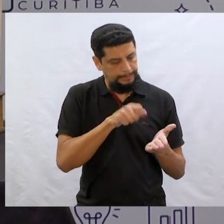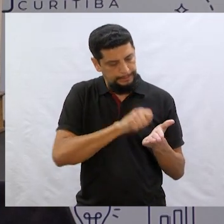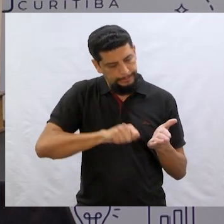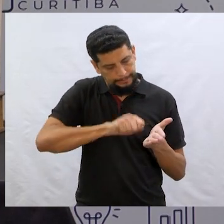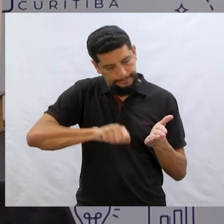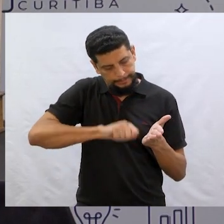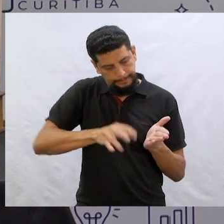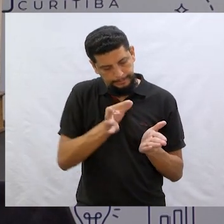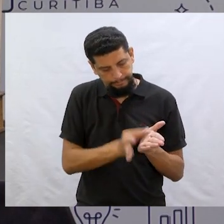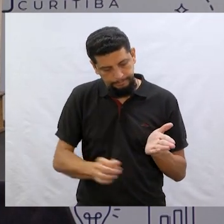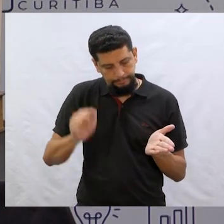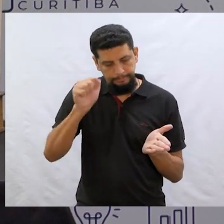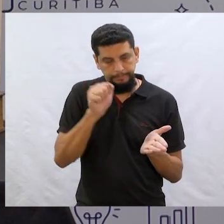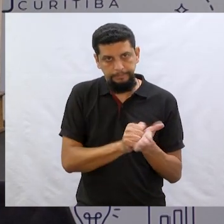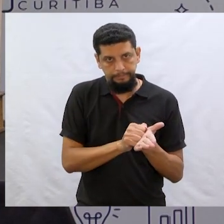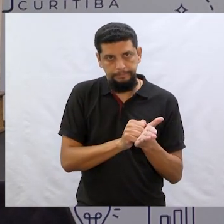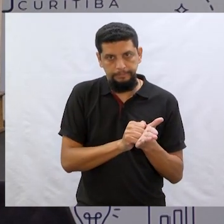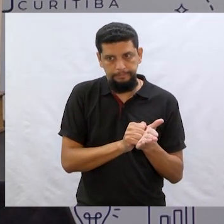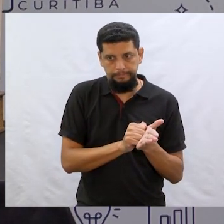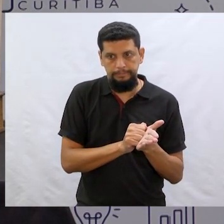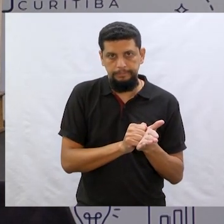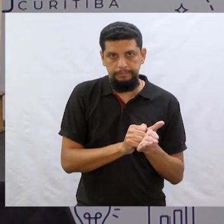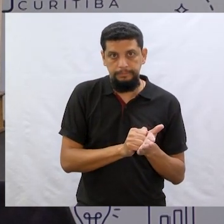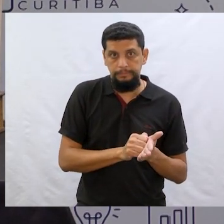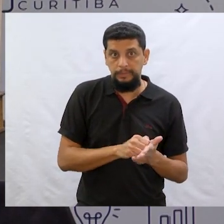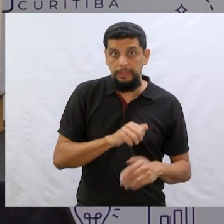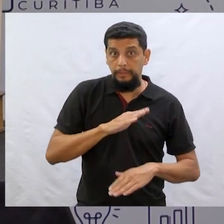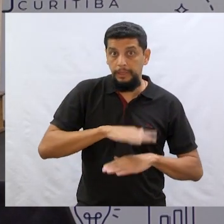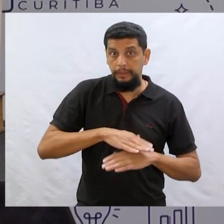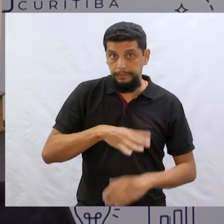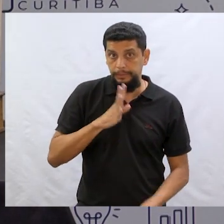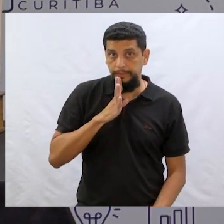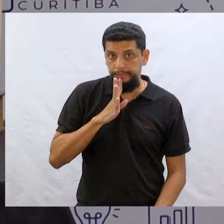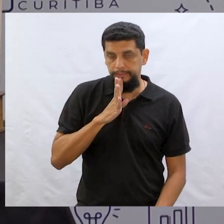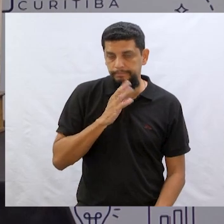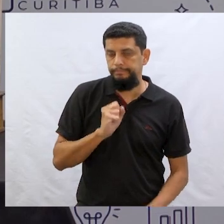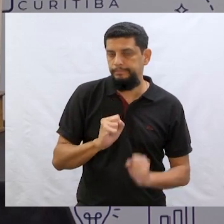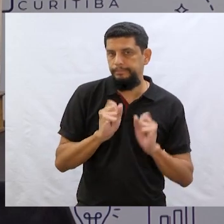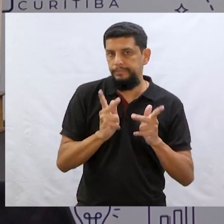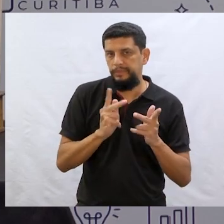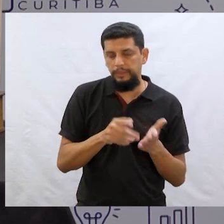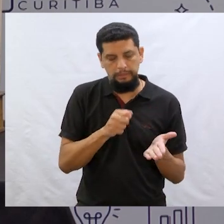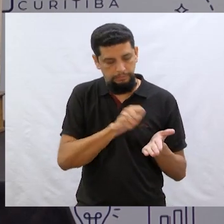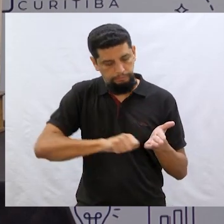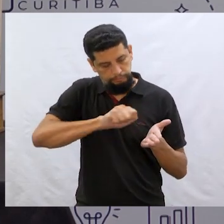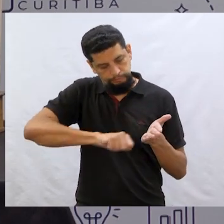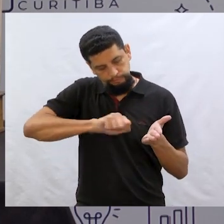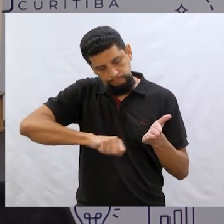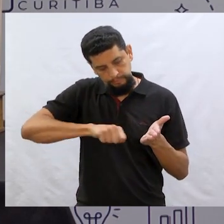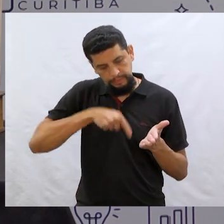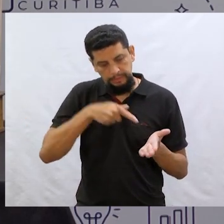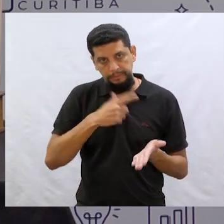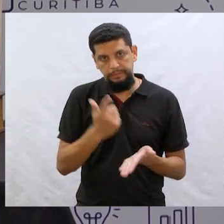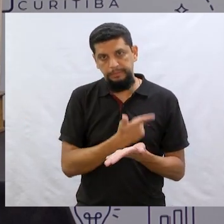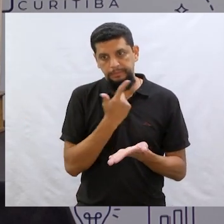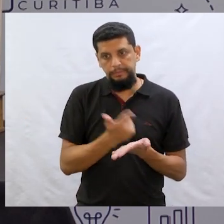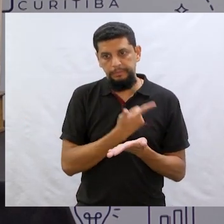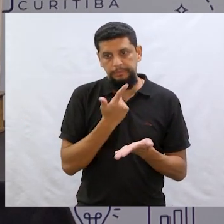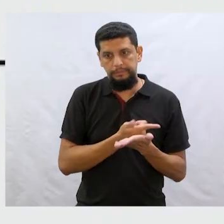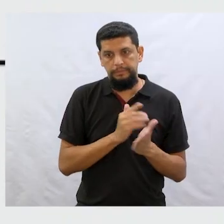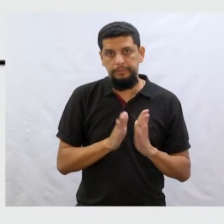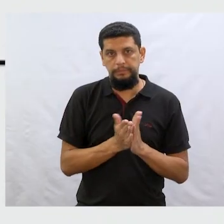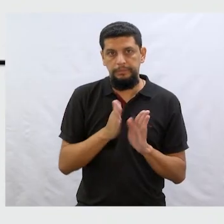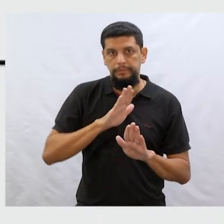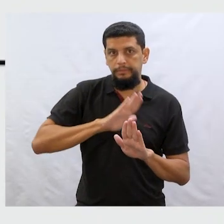dos primeiros. Não foi o primeiro. mas ele foi a versão que ficou mais conhecida, certo? E ele escreveu esta obra aí.